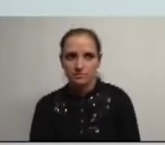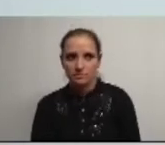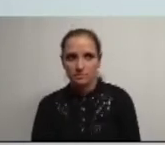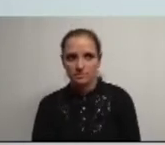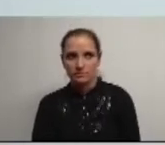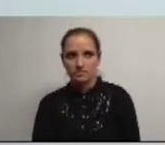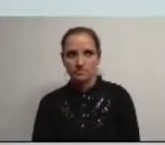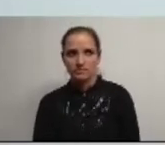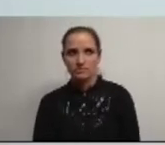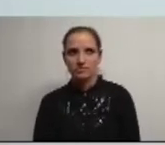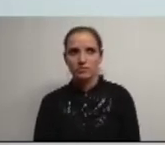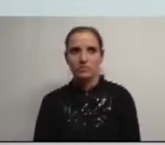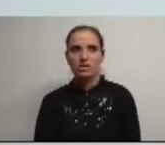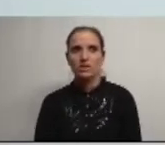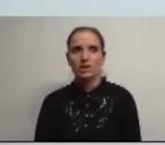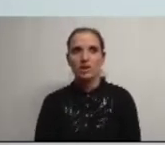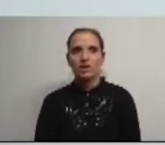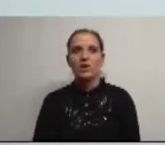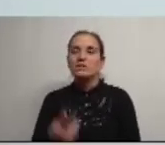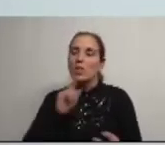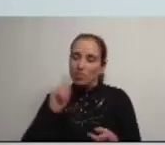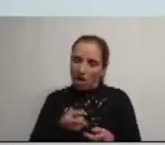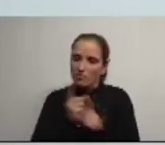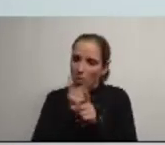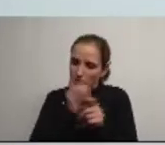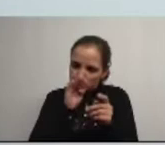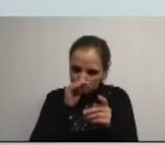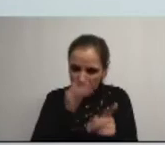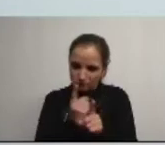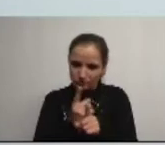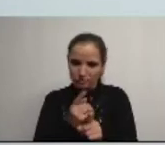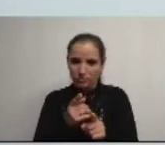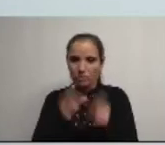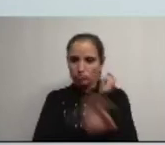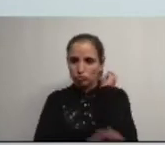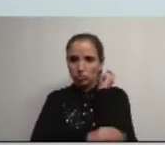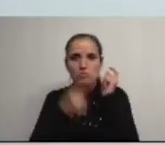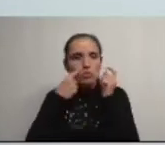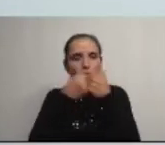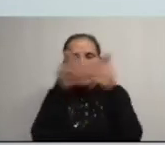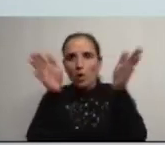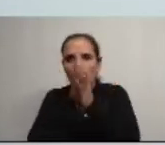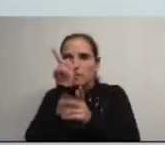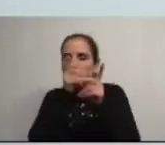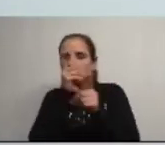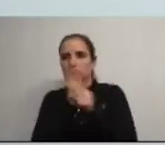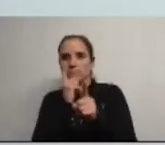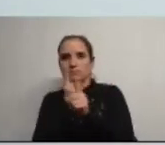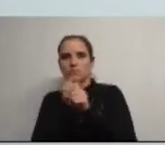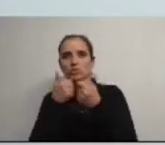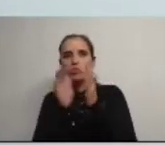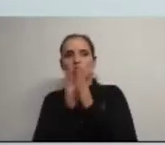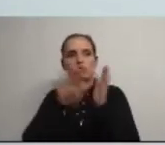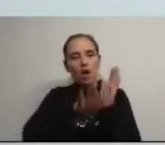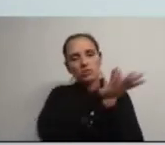de cada lugar devem ser preservadas do tempo em que a junta conhecia todos os eleitores e vice-versa todos os